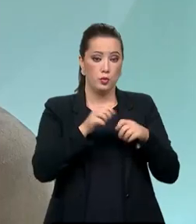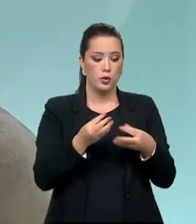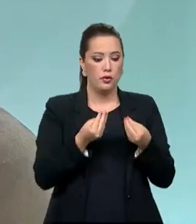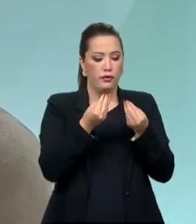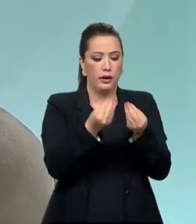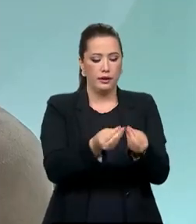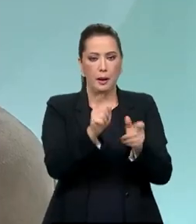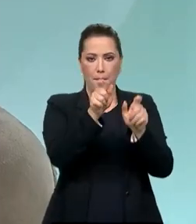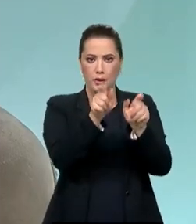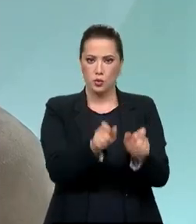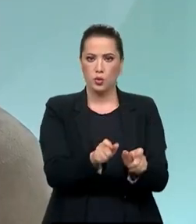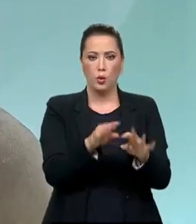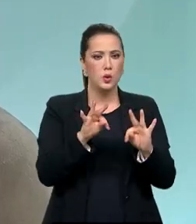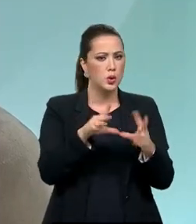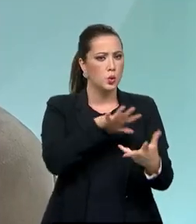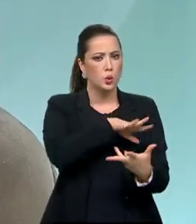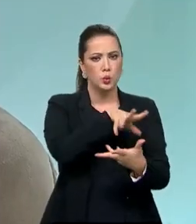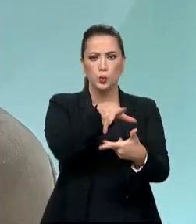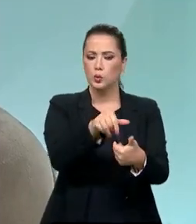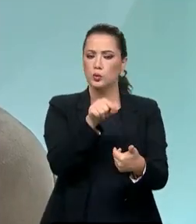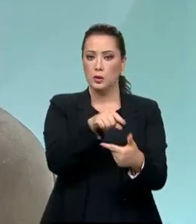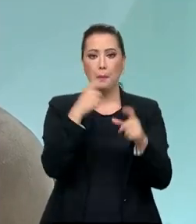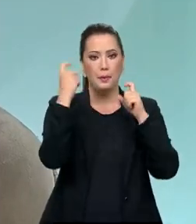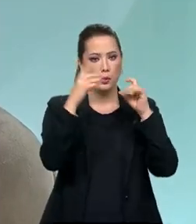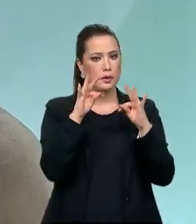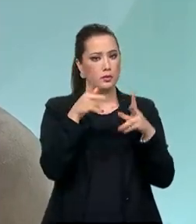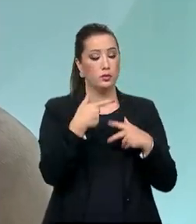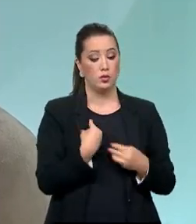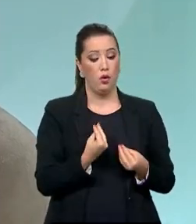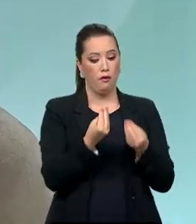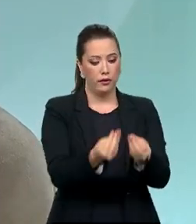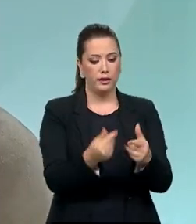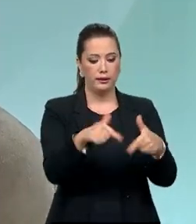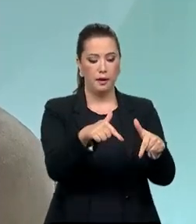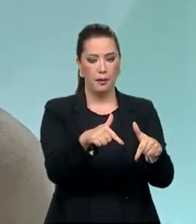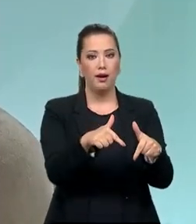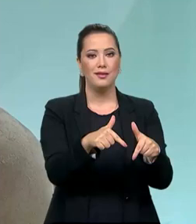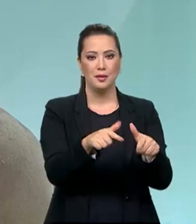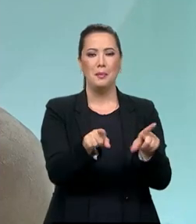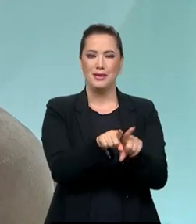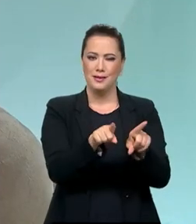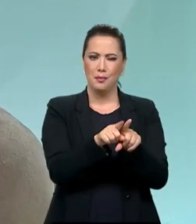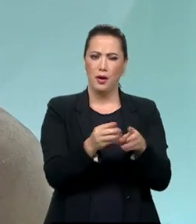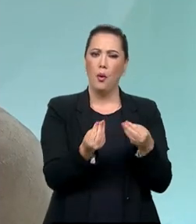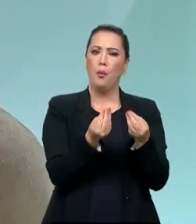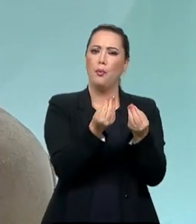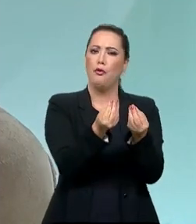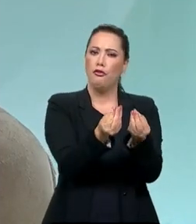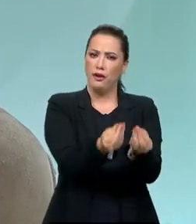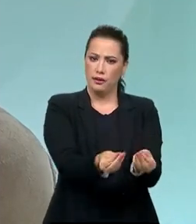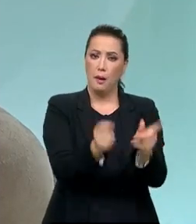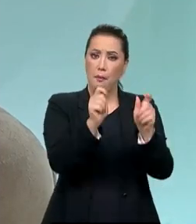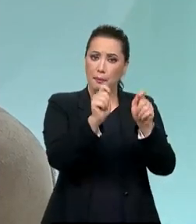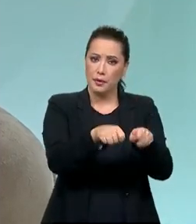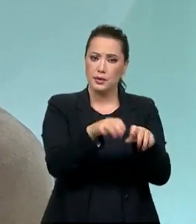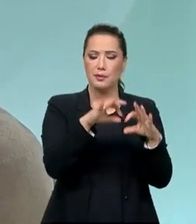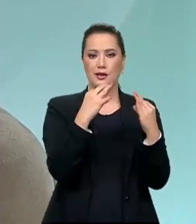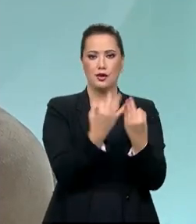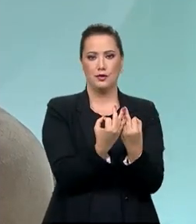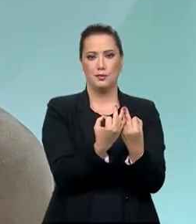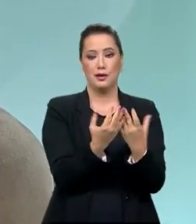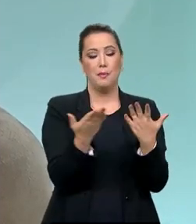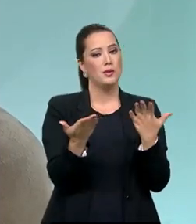ser humano em todo o mundo, e há uma preocupação geral, trabalho e família. São as coisas mais importantes para o ser humano. Agora, como